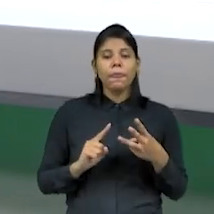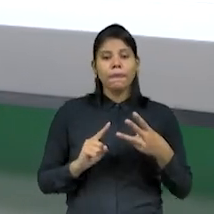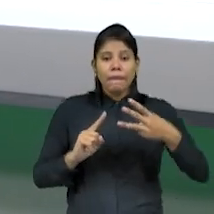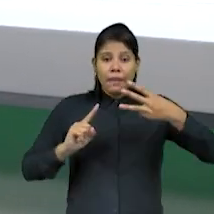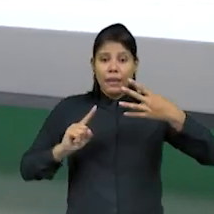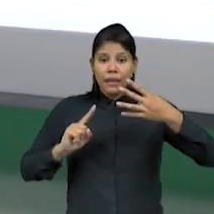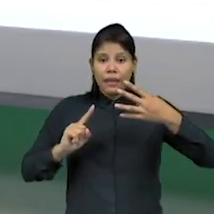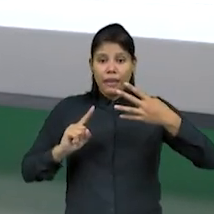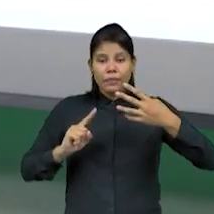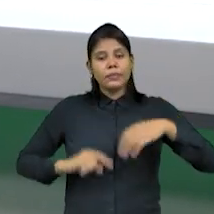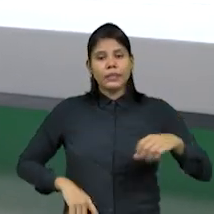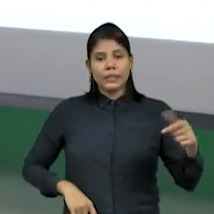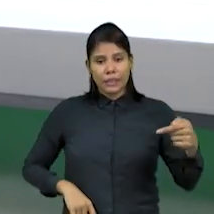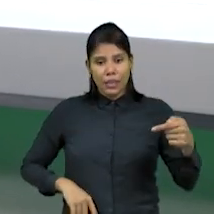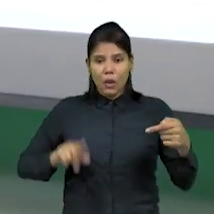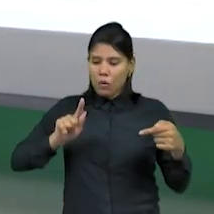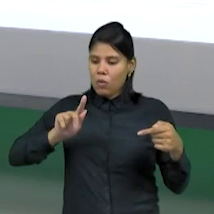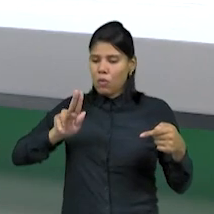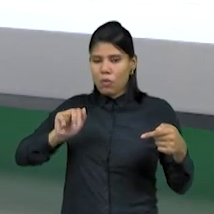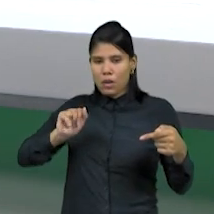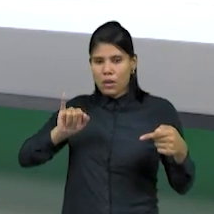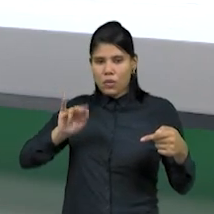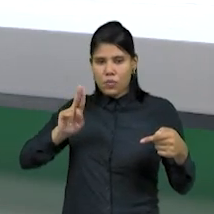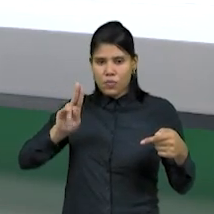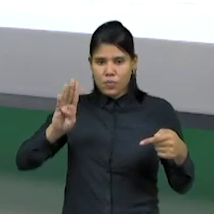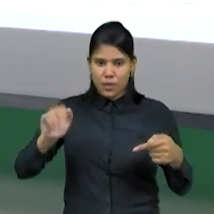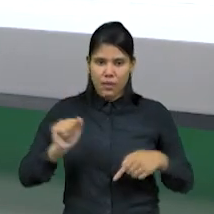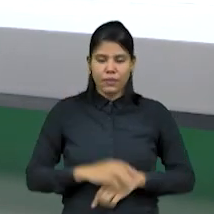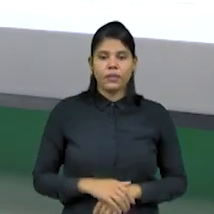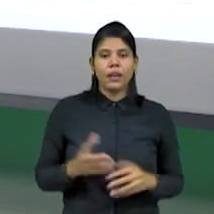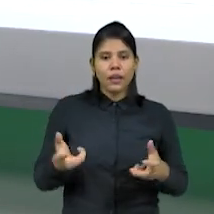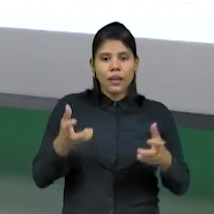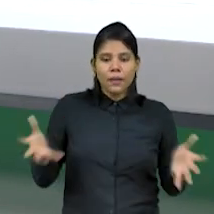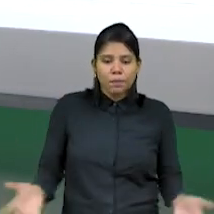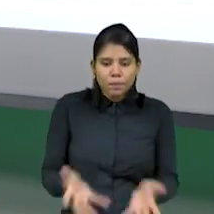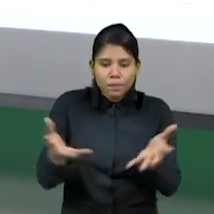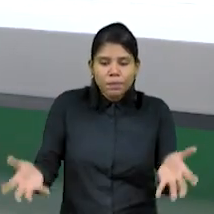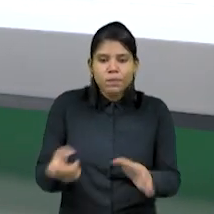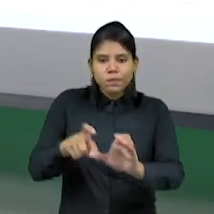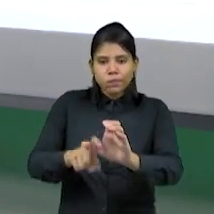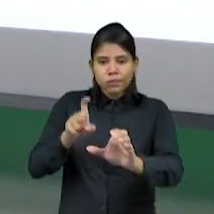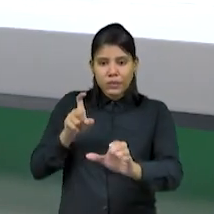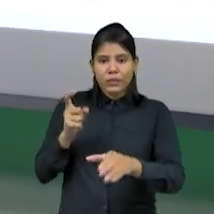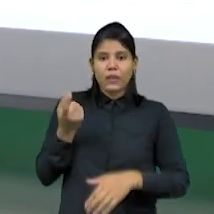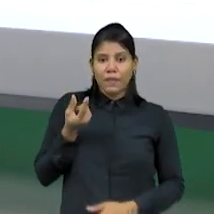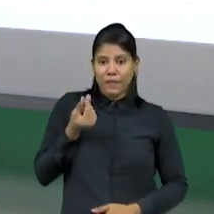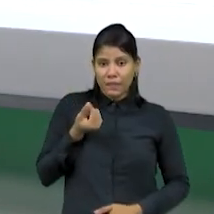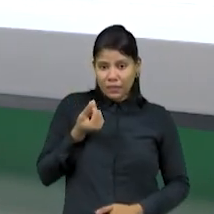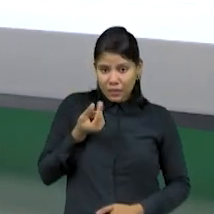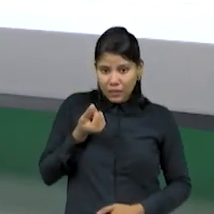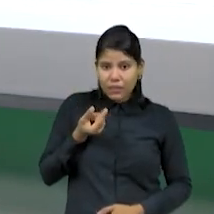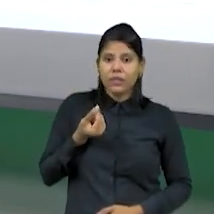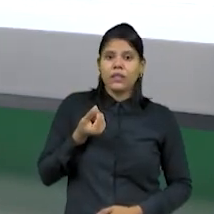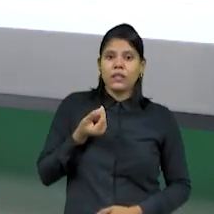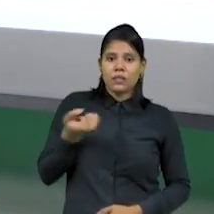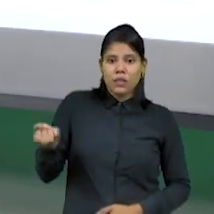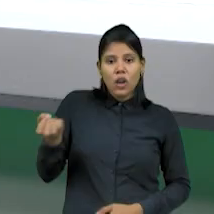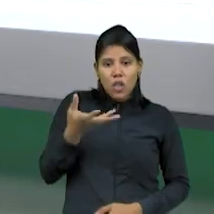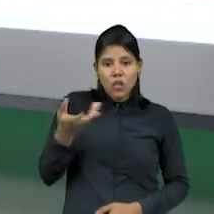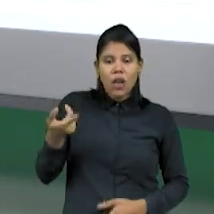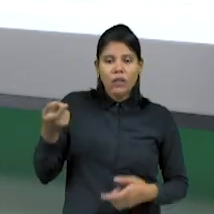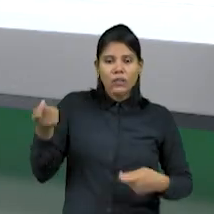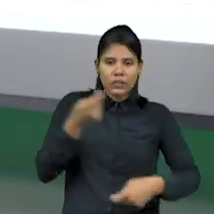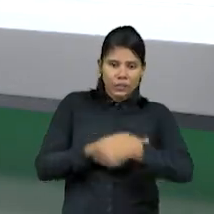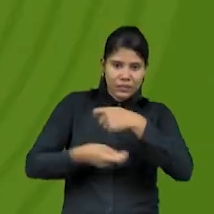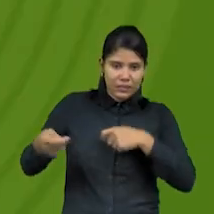o relacionamento comercial, promovendo transformação e independência financeira, através da prospecção de novos negócios. O